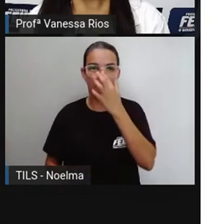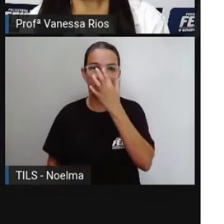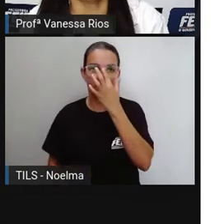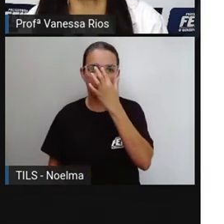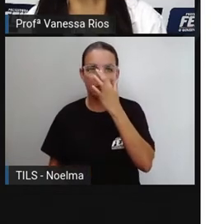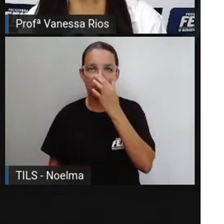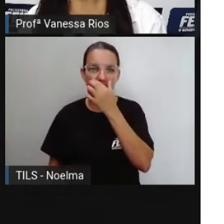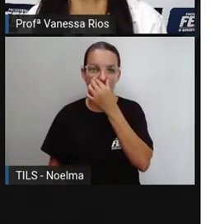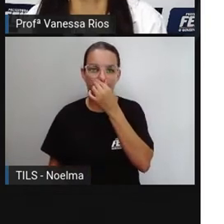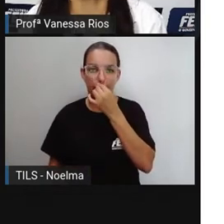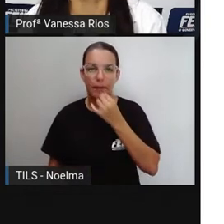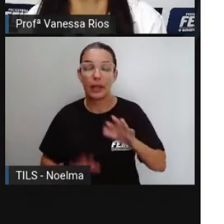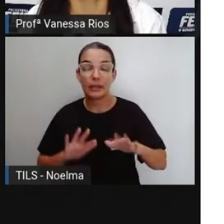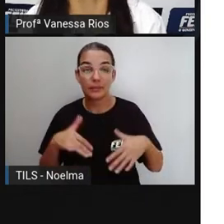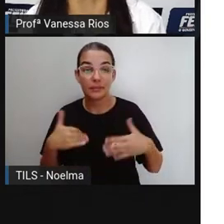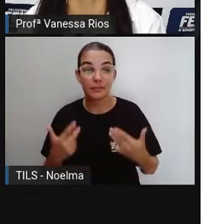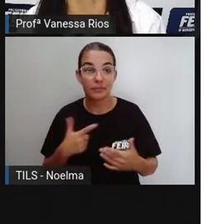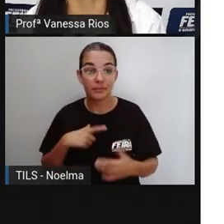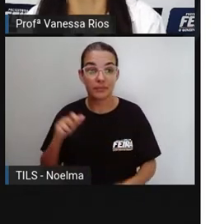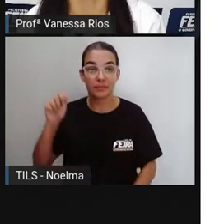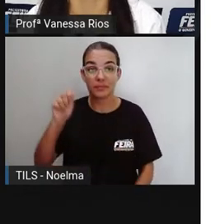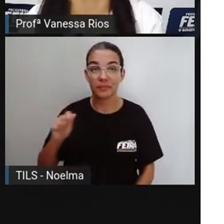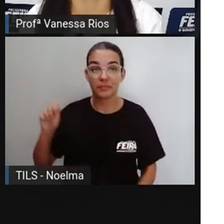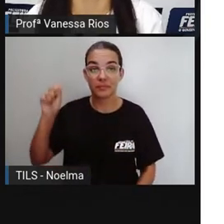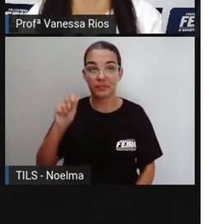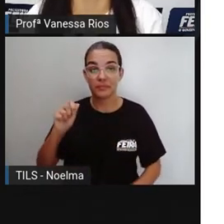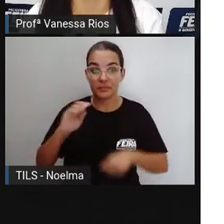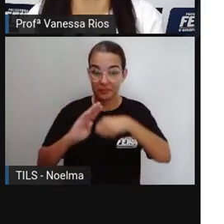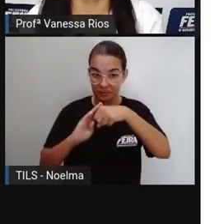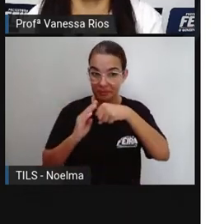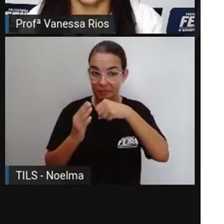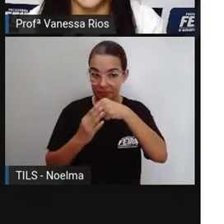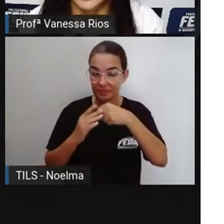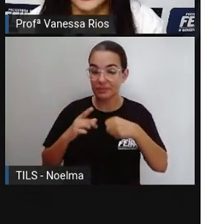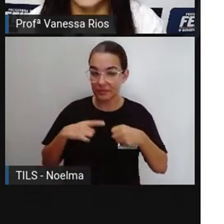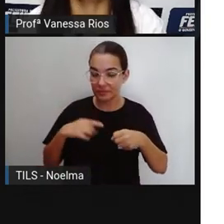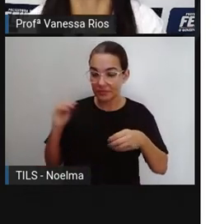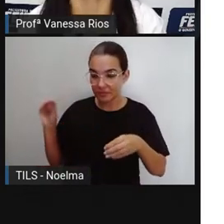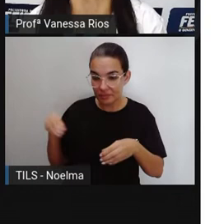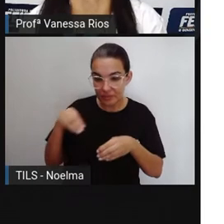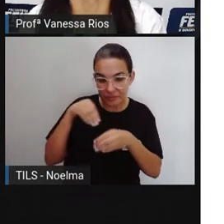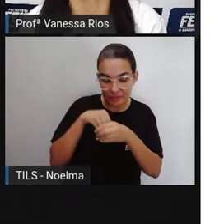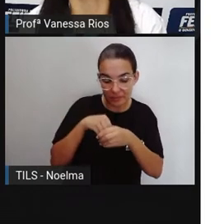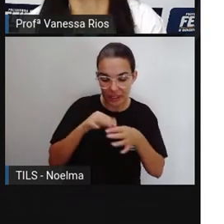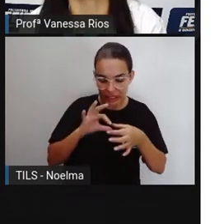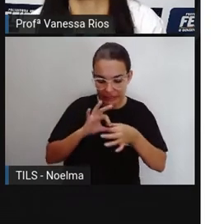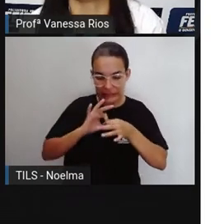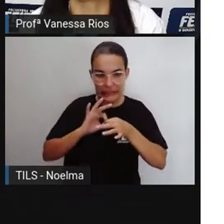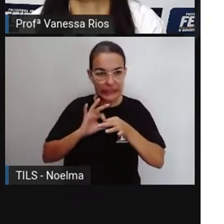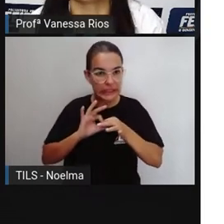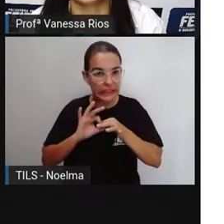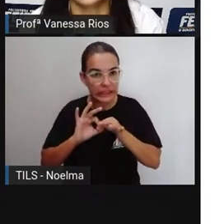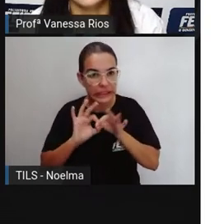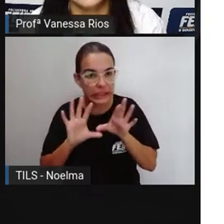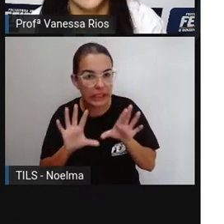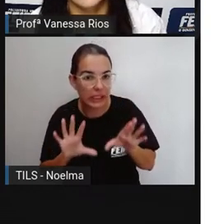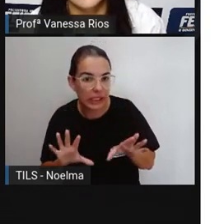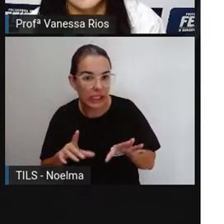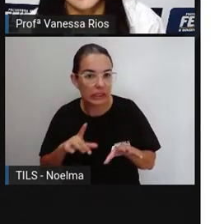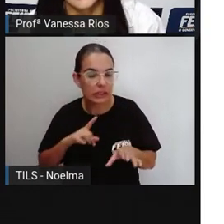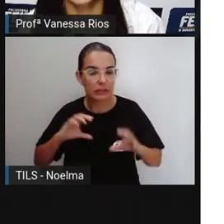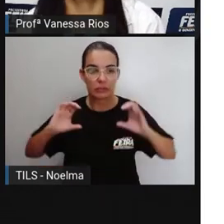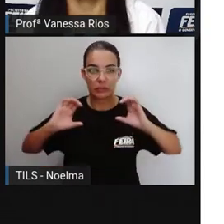e aí as associações de bairro dentro desse processo democrático, né, dentro aí desse exercício de